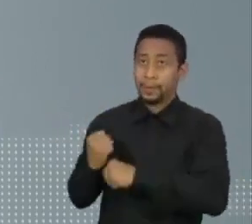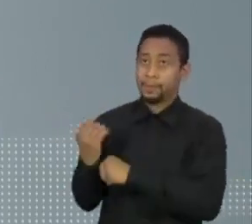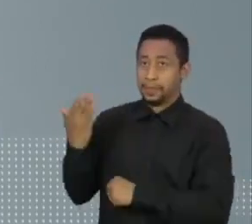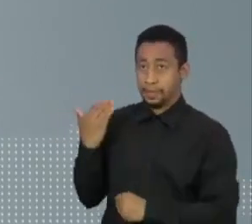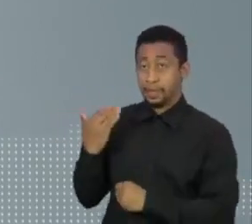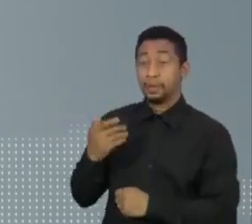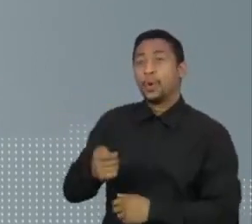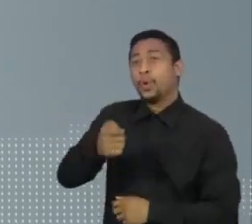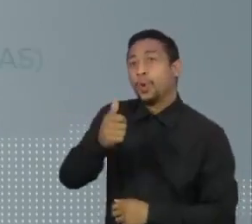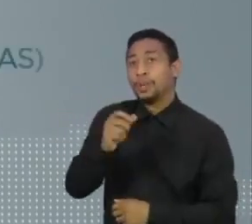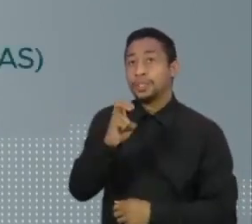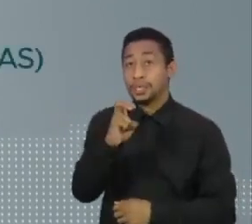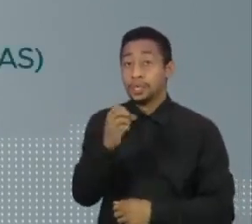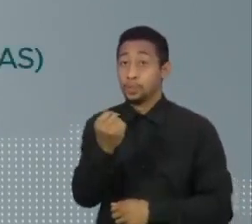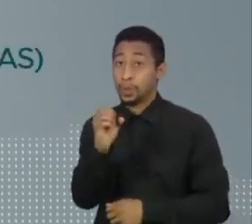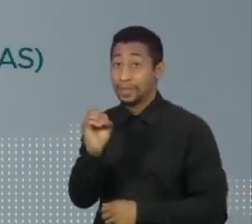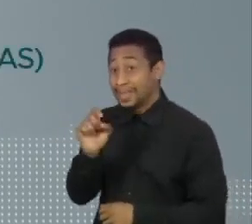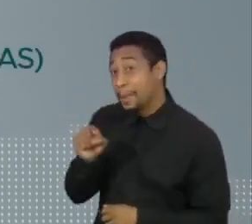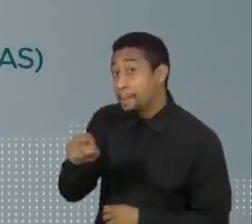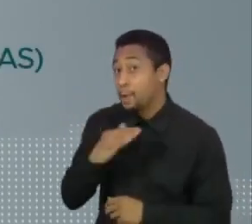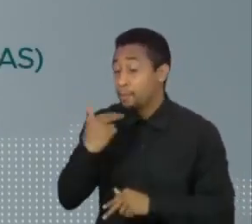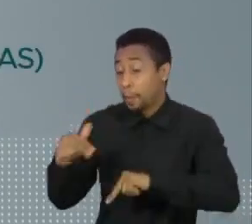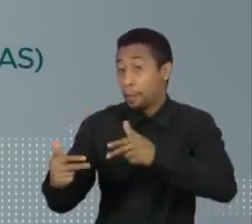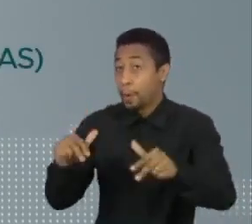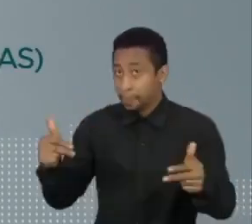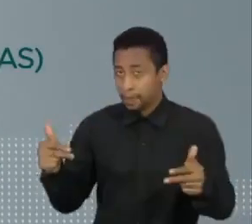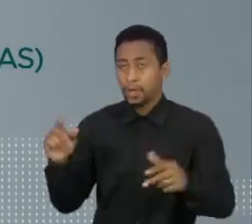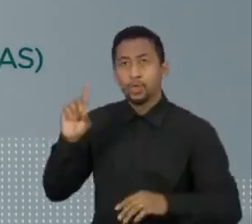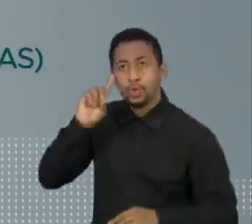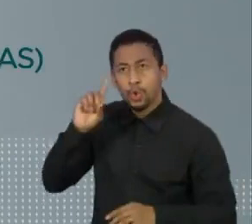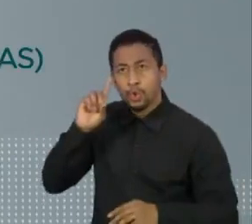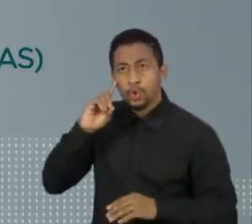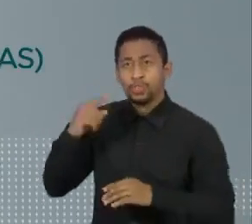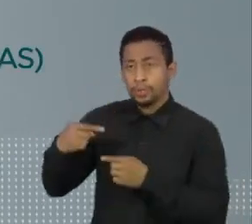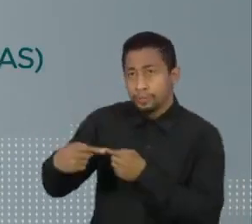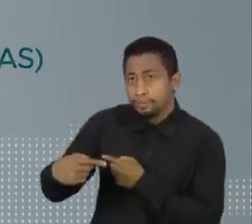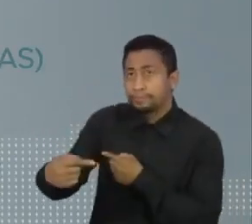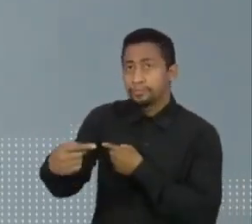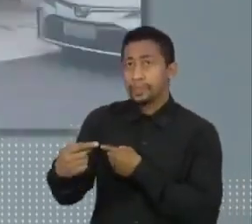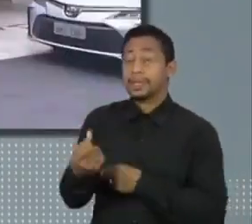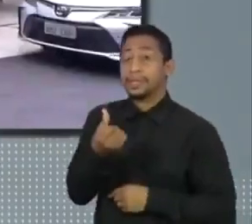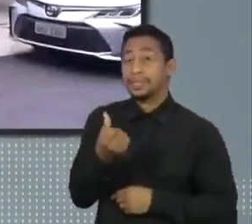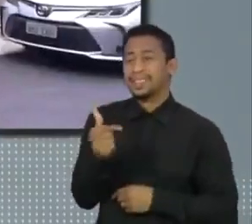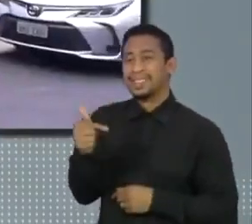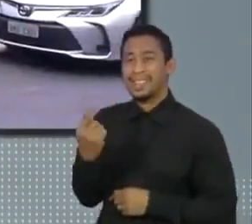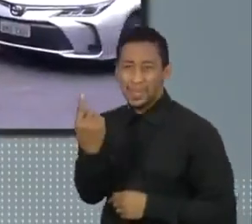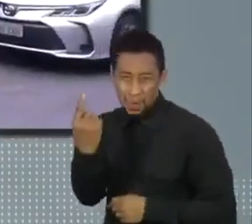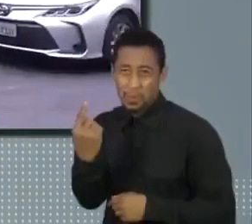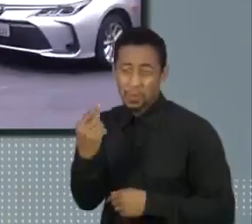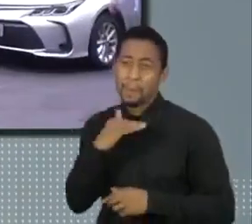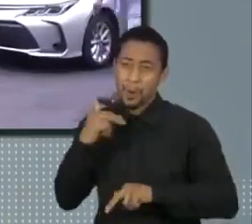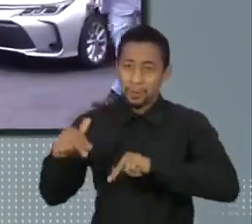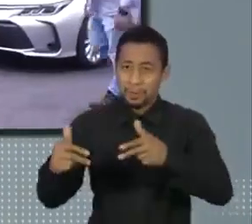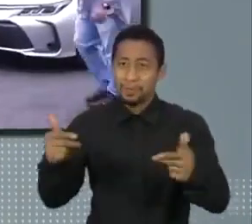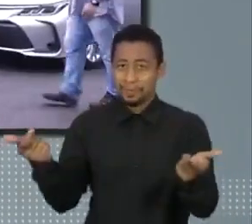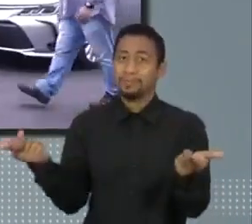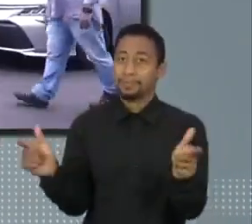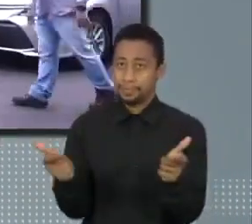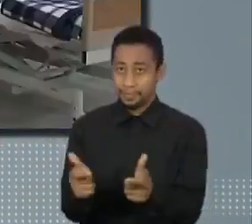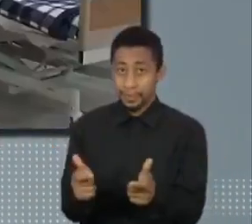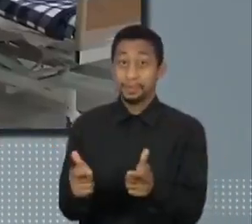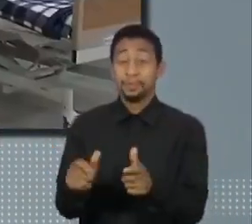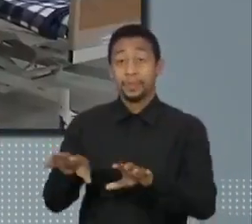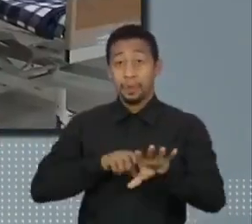580 mil mortes, média de 671 por dia. Com a redução de casos e